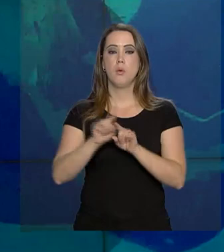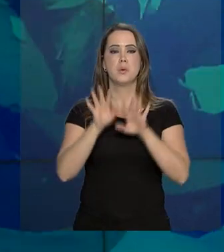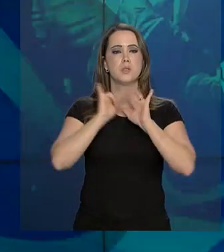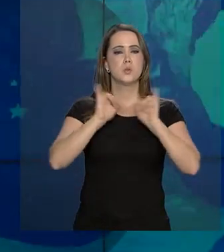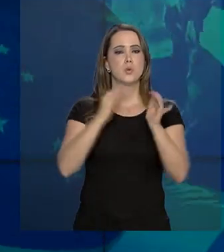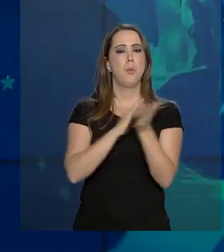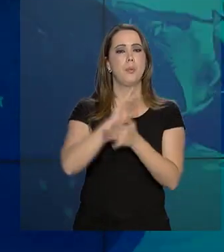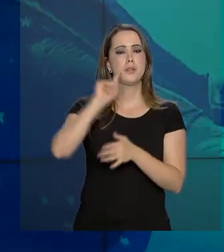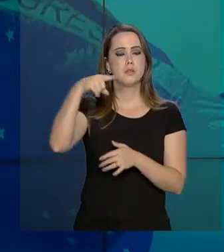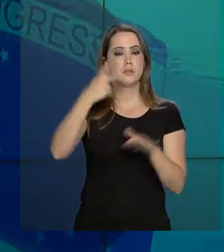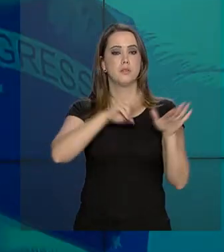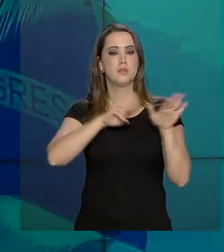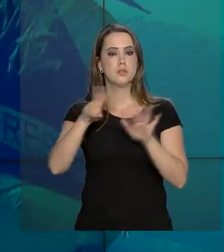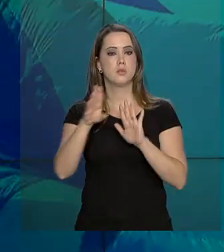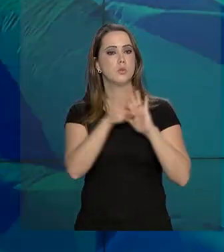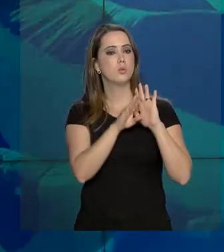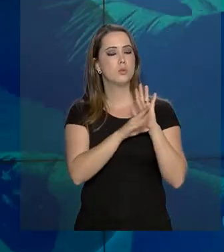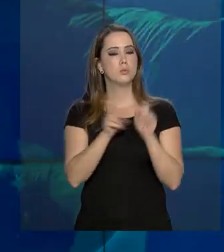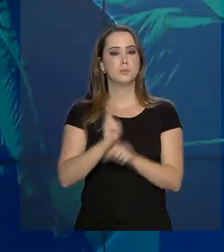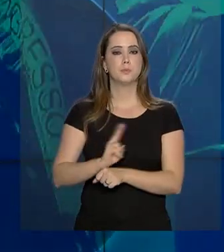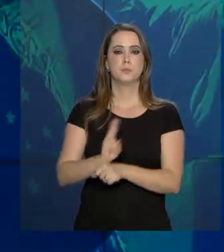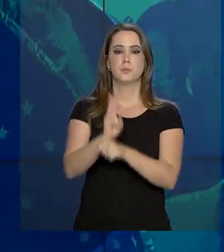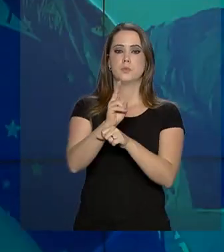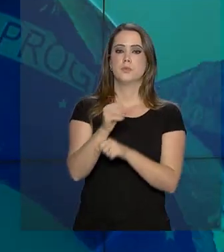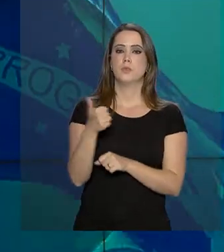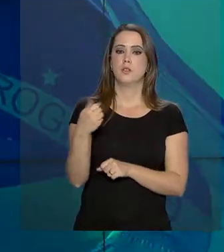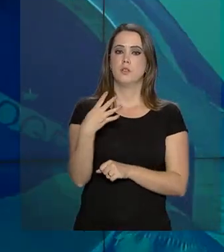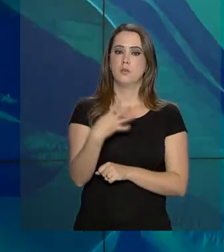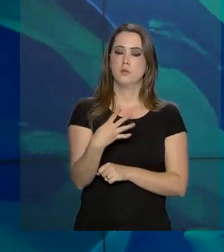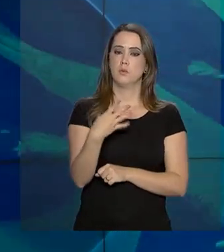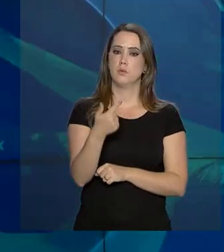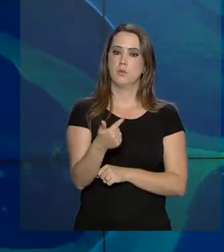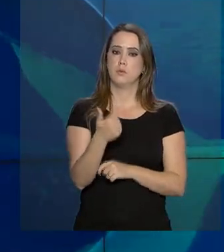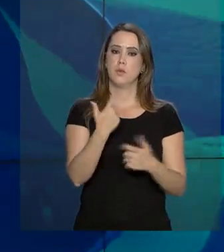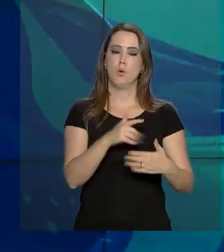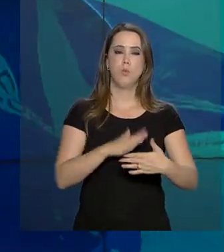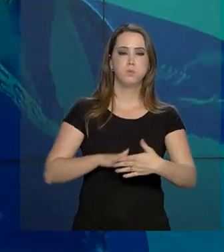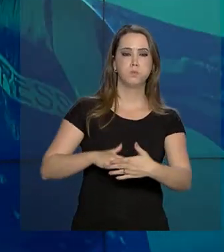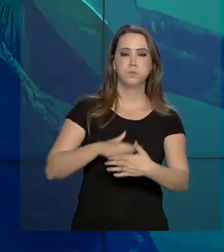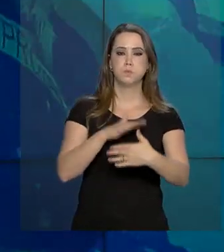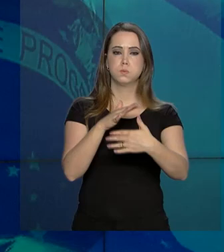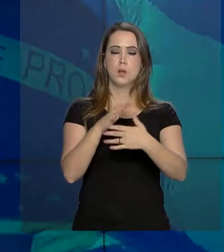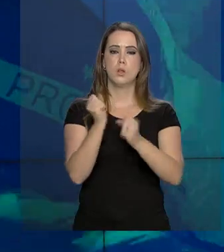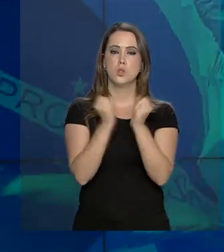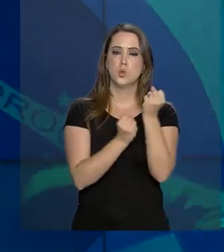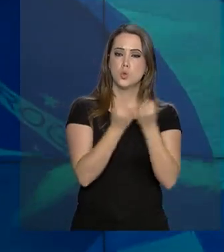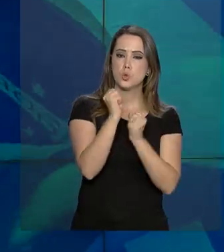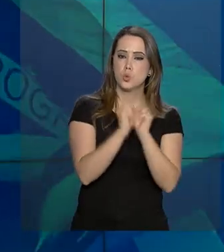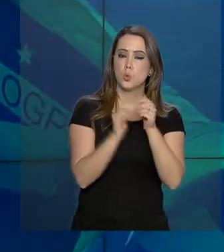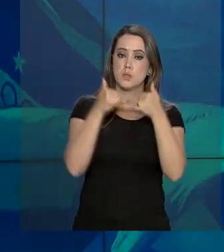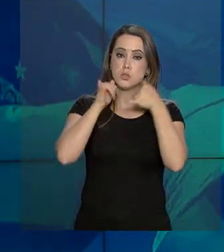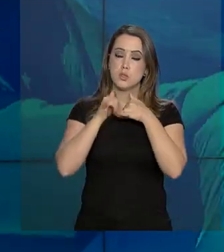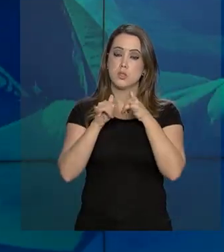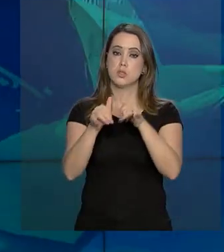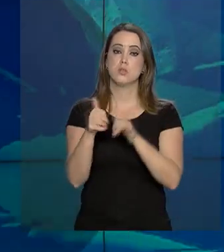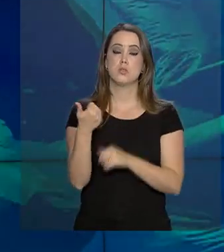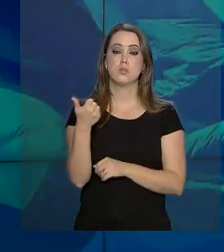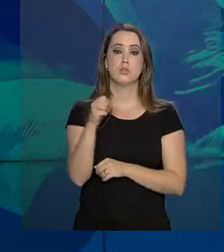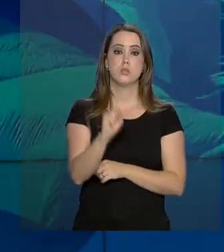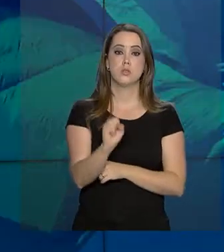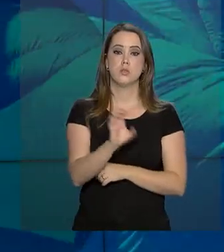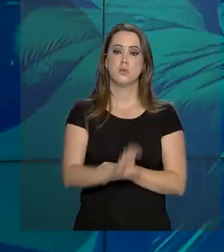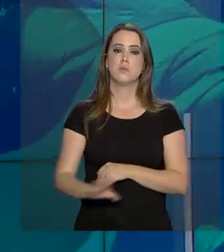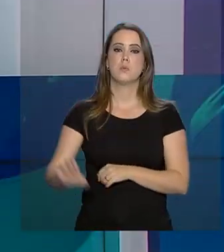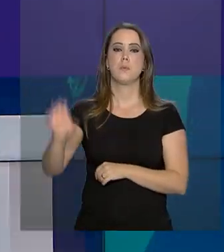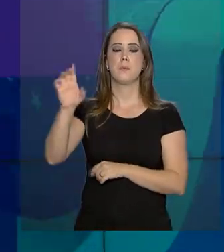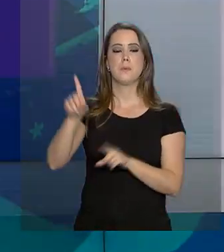semana um cronograma de fiscalização em 142 barragens de usinas hidrelétricas em 18 estados,